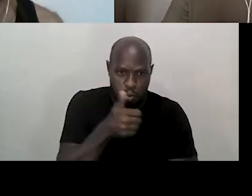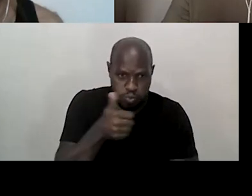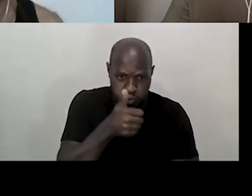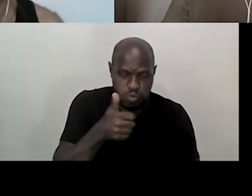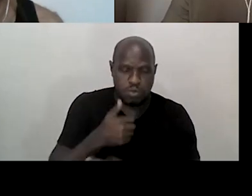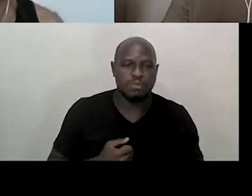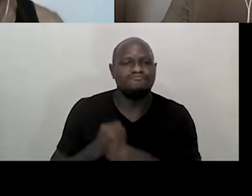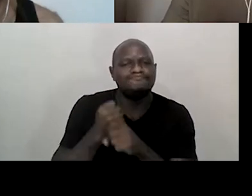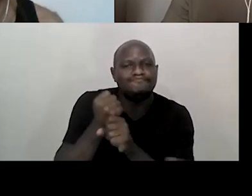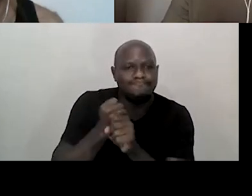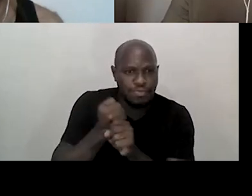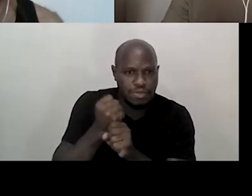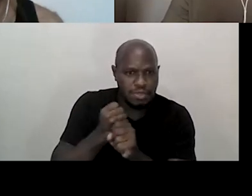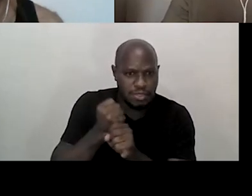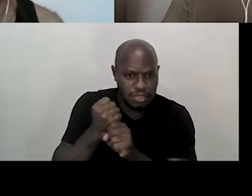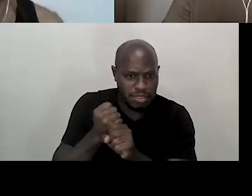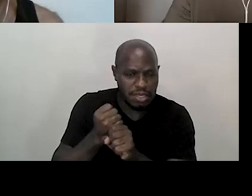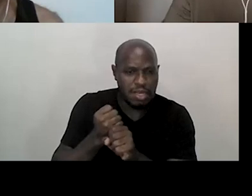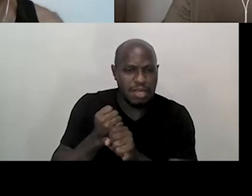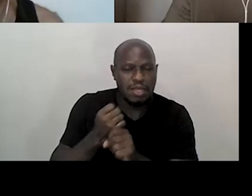com a palhaçaria